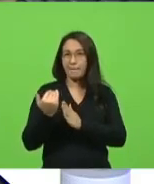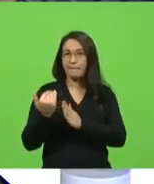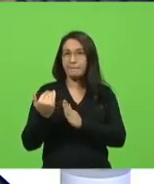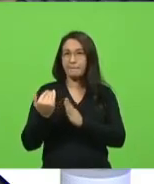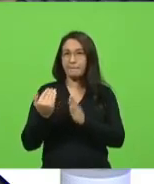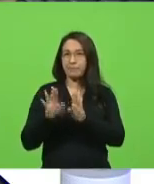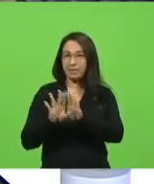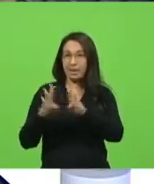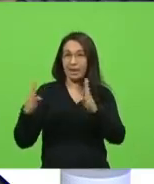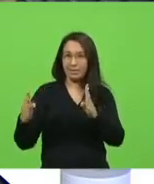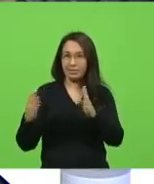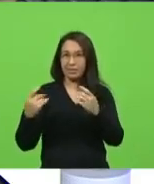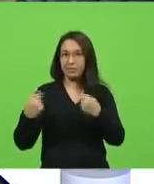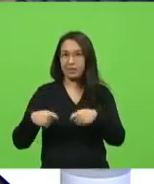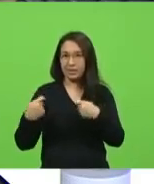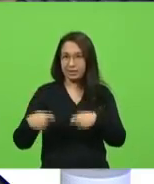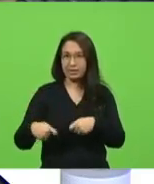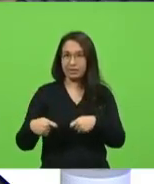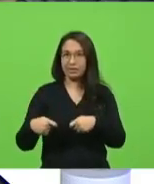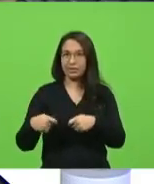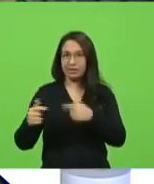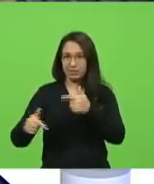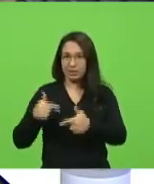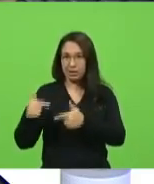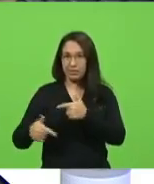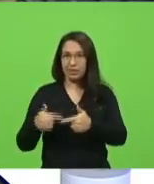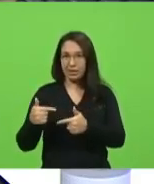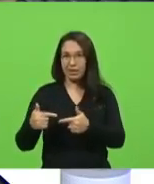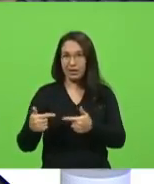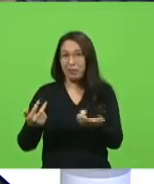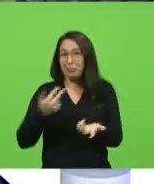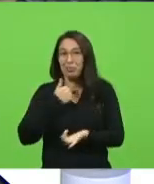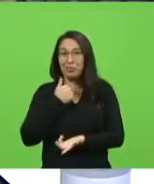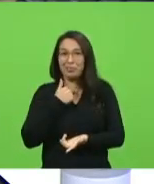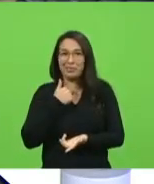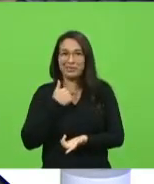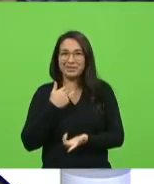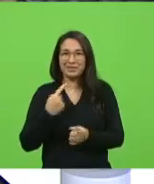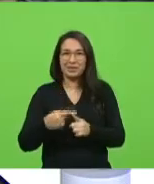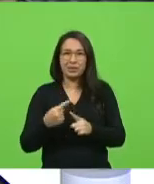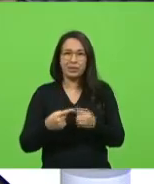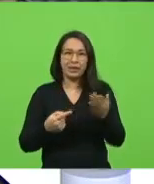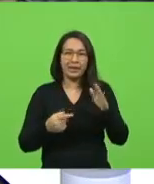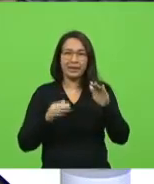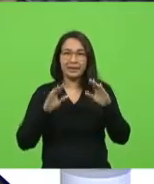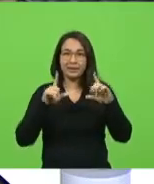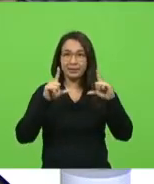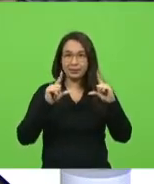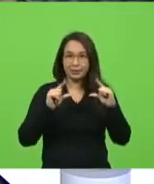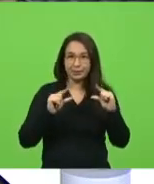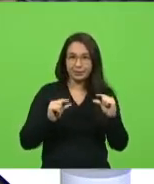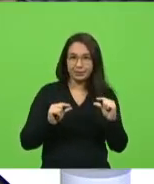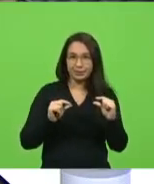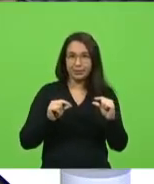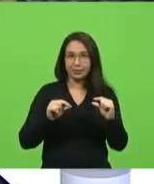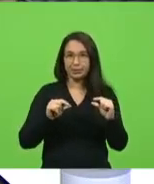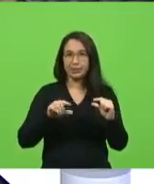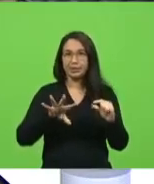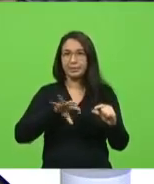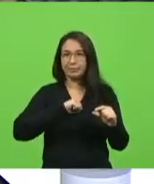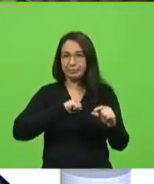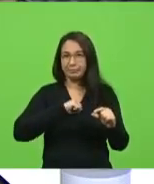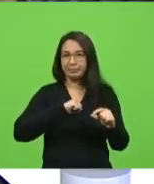nunca vai conseguir, porque vai estar sempre lá no risco máximo. Porque você desce a quantidade de infectados e você desce a UTI, fica sempre assim, sempre fica em